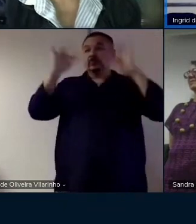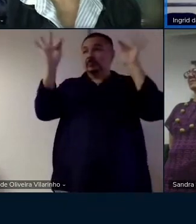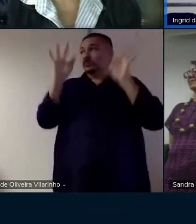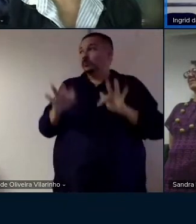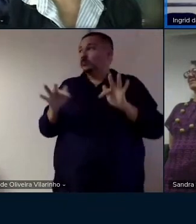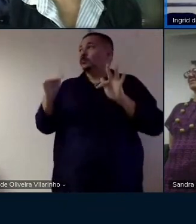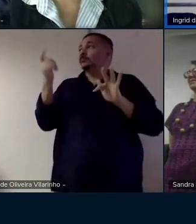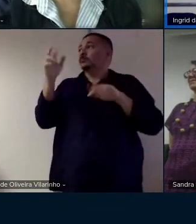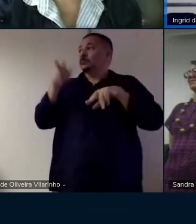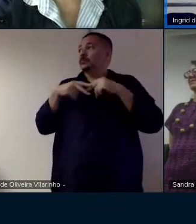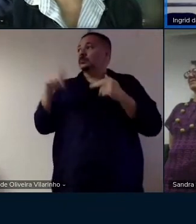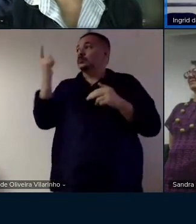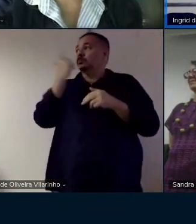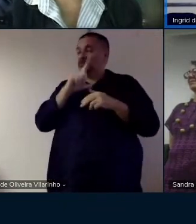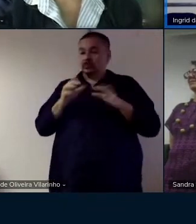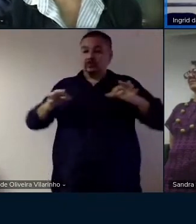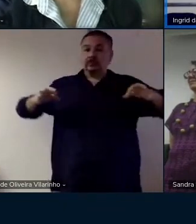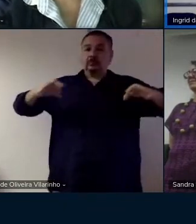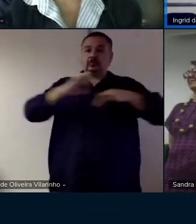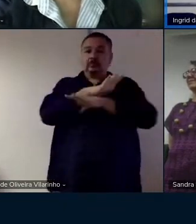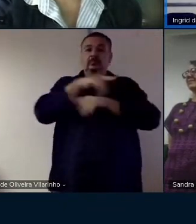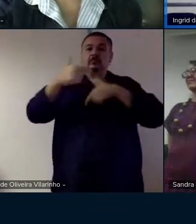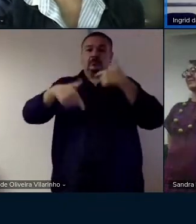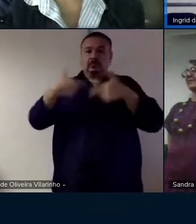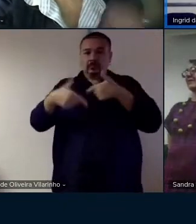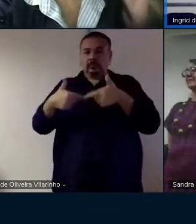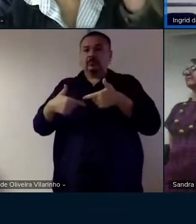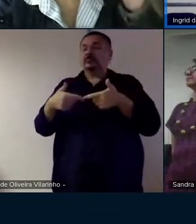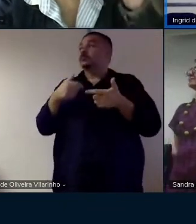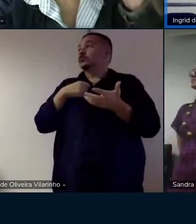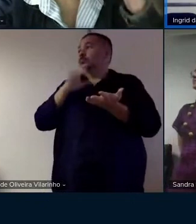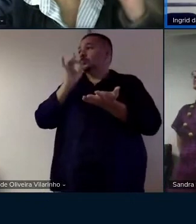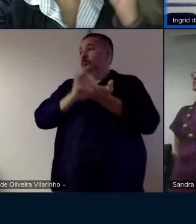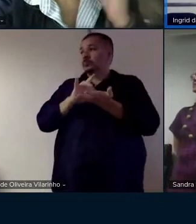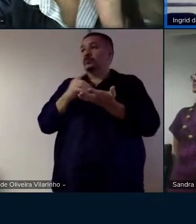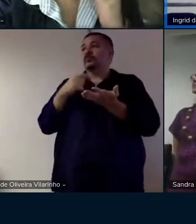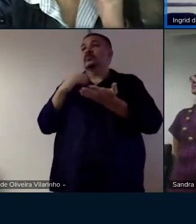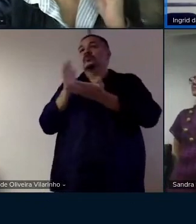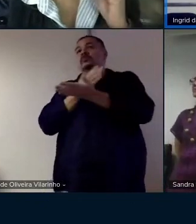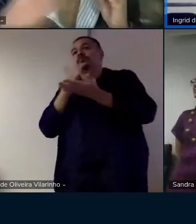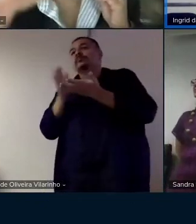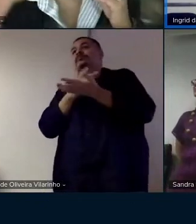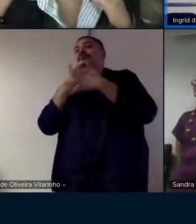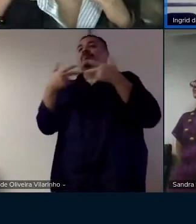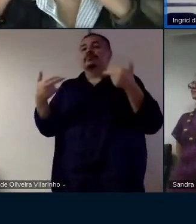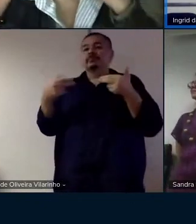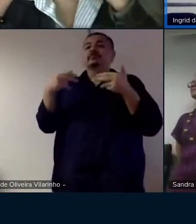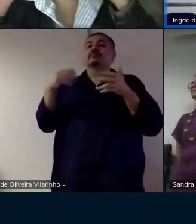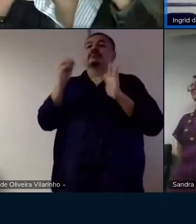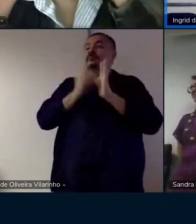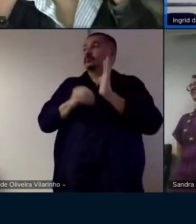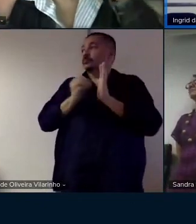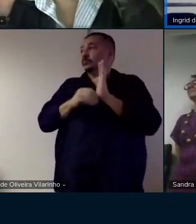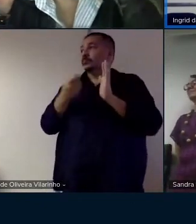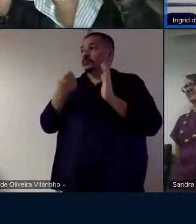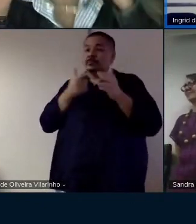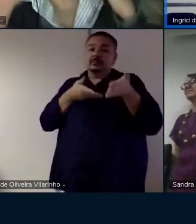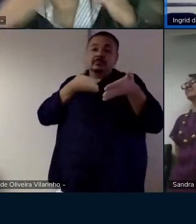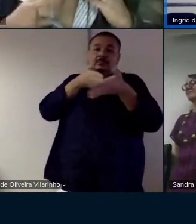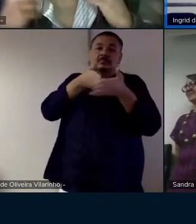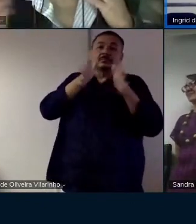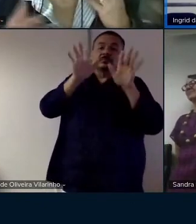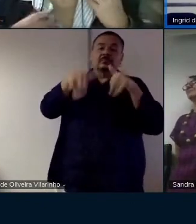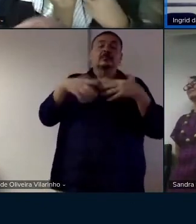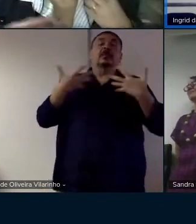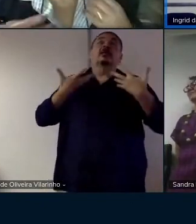feliz por ter conseguido concluir esse trabalho realmente passar algumas coisas porque realmente a gente chega uma hora que mais pro final a